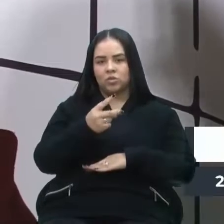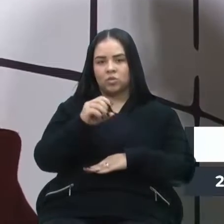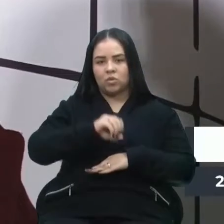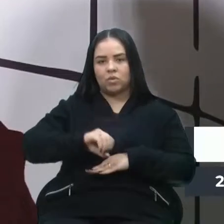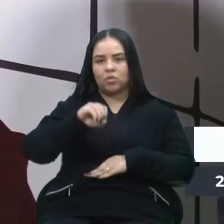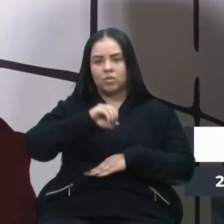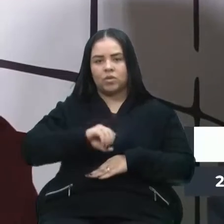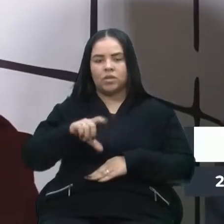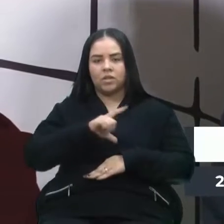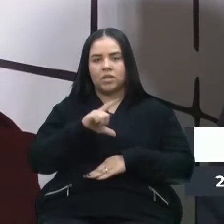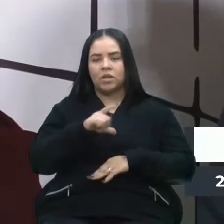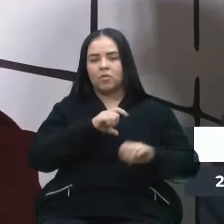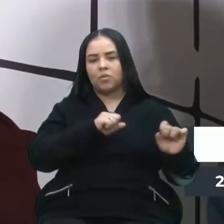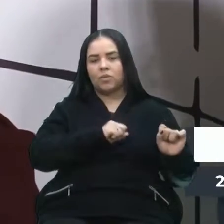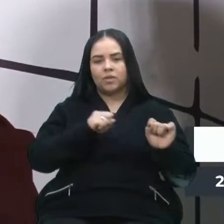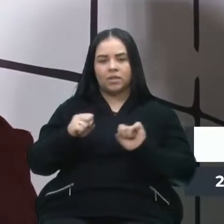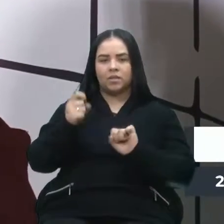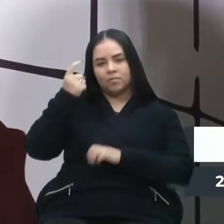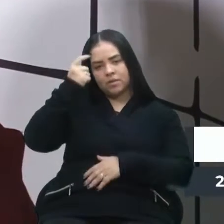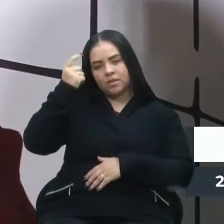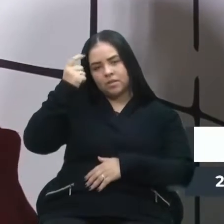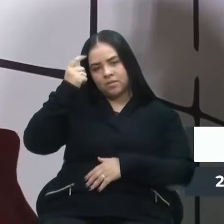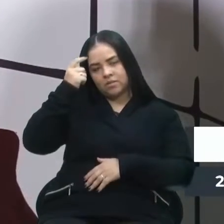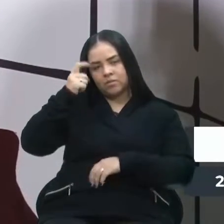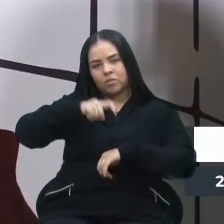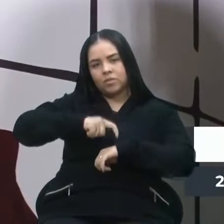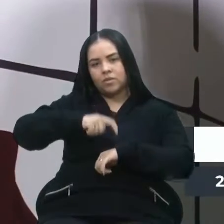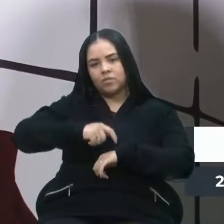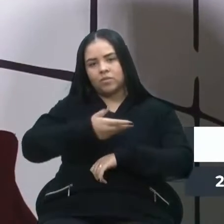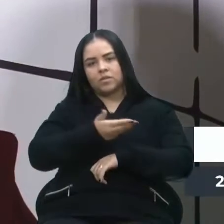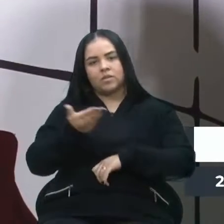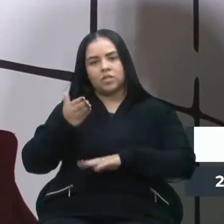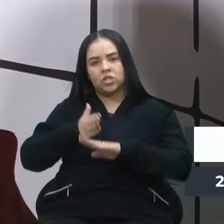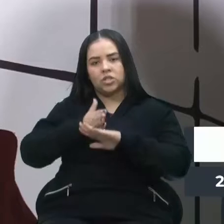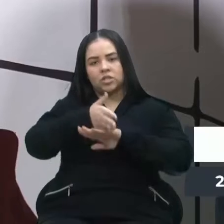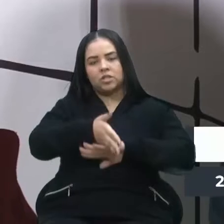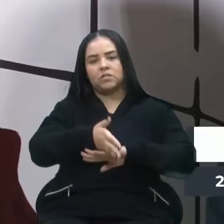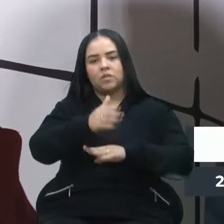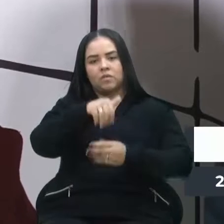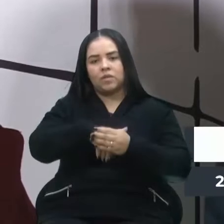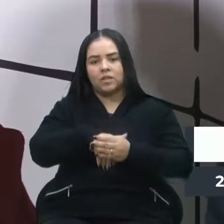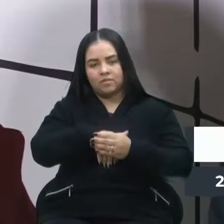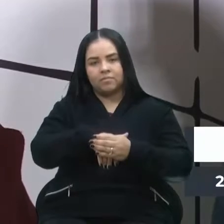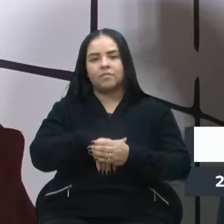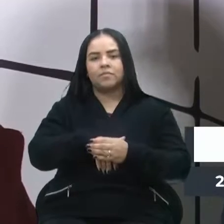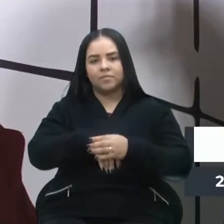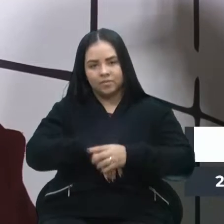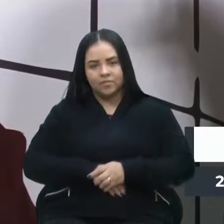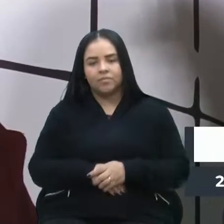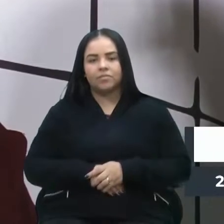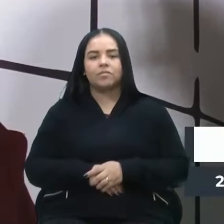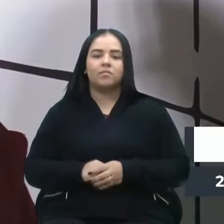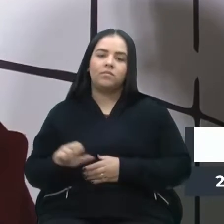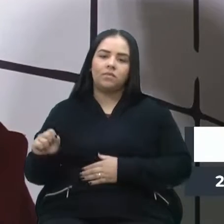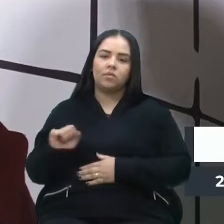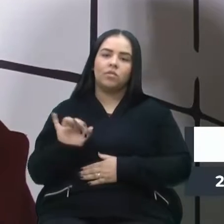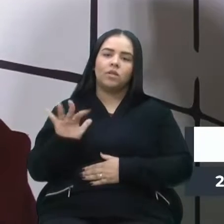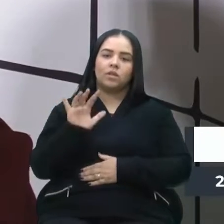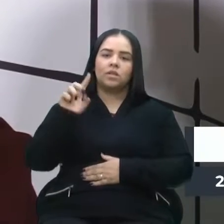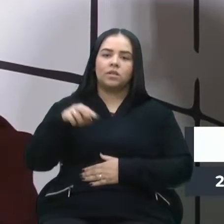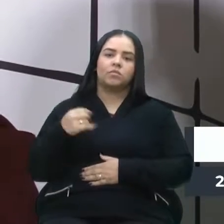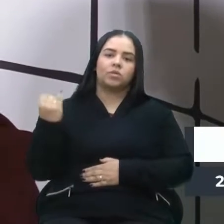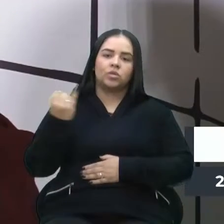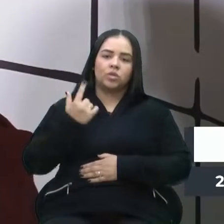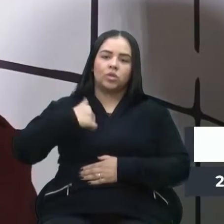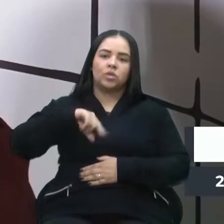Tenha um poder de reflexão, de reflexão no momento de você ir lá nas urnas depositar o seu voto e valorizar o quanto é importante